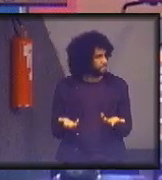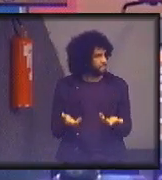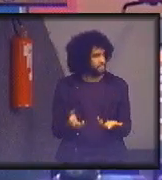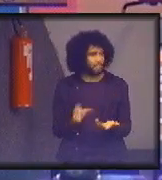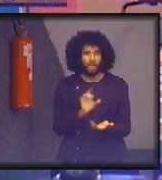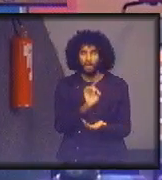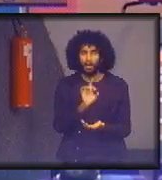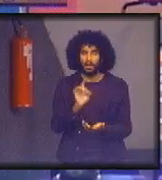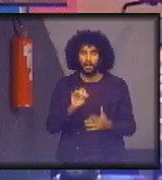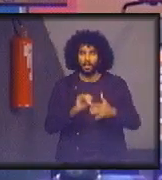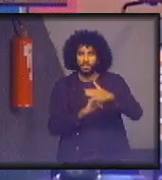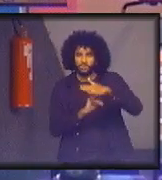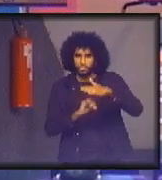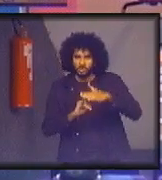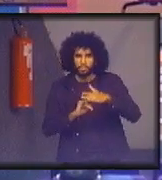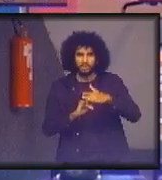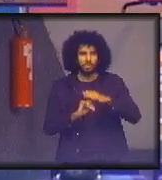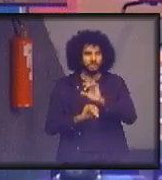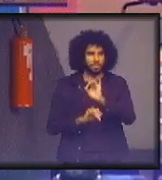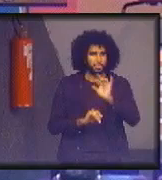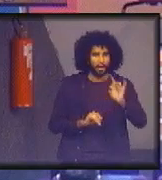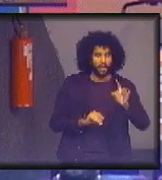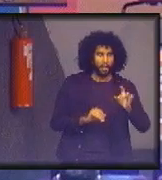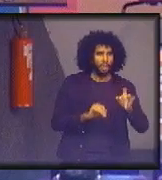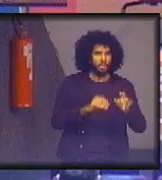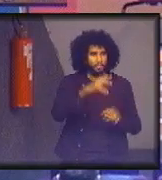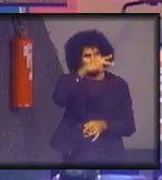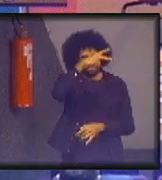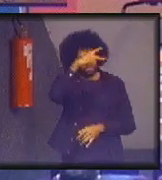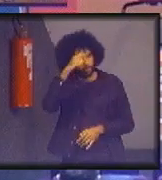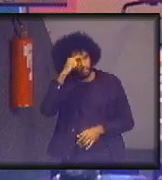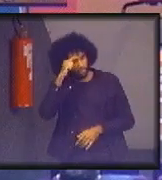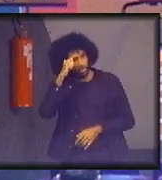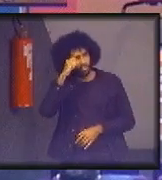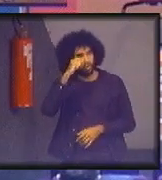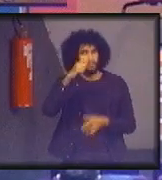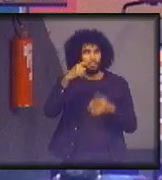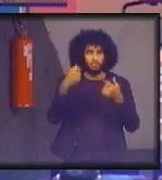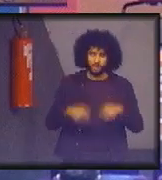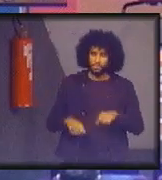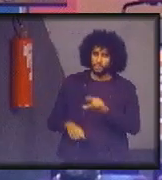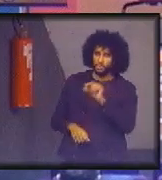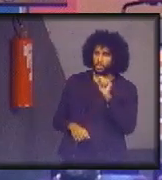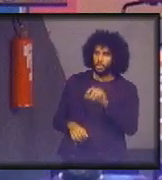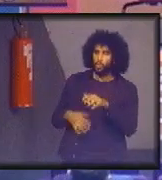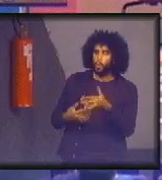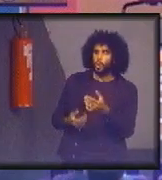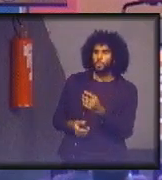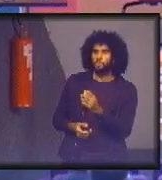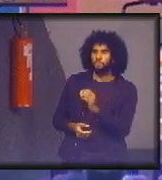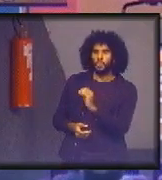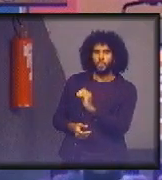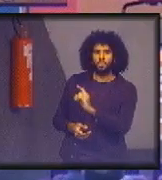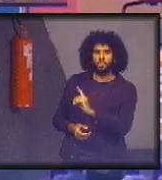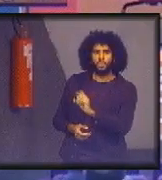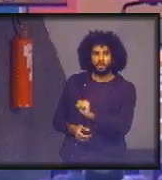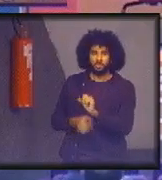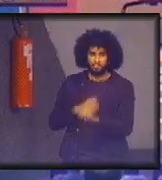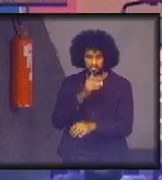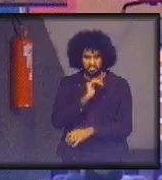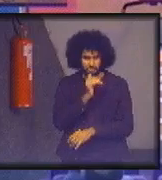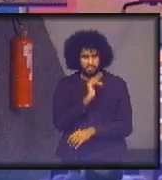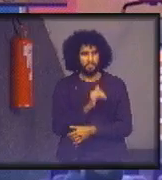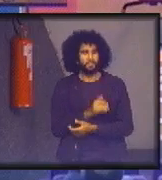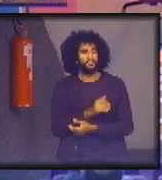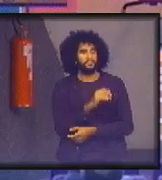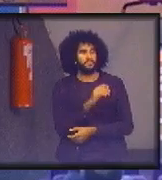instituição, cada país, cada prefeitura tem que escolher o seu ODS. ODSs, por exemplo, questão de água. Na